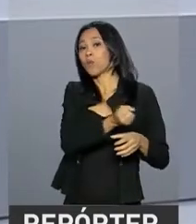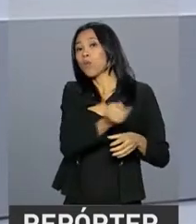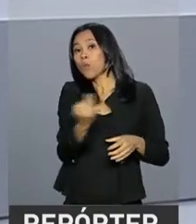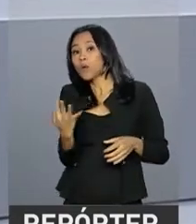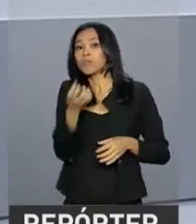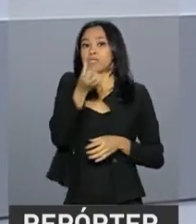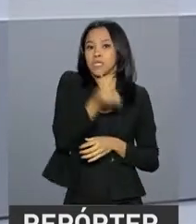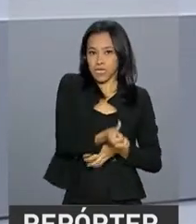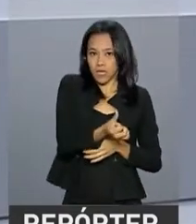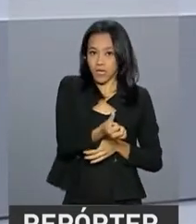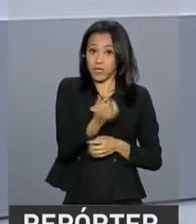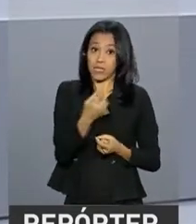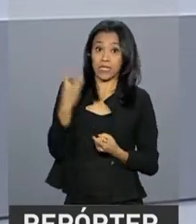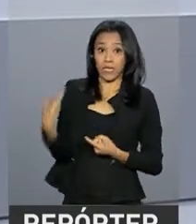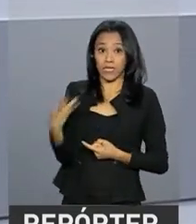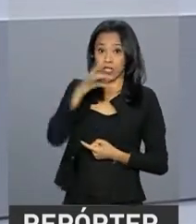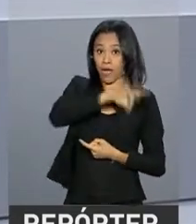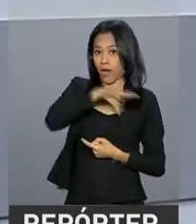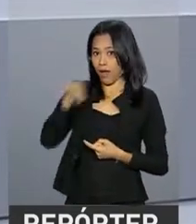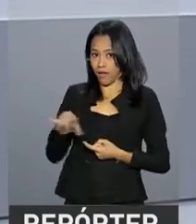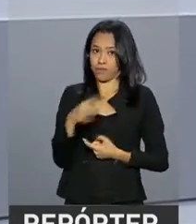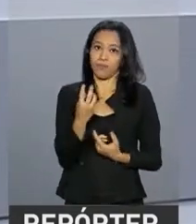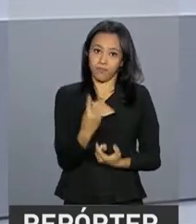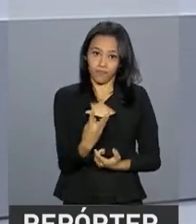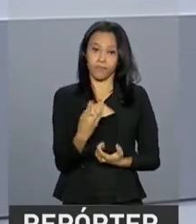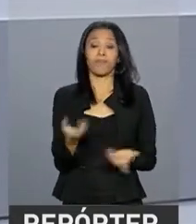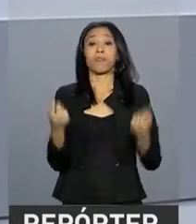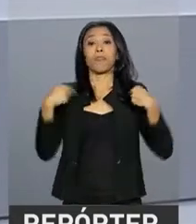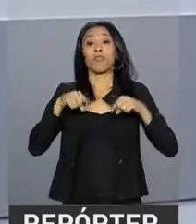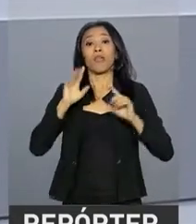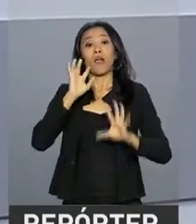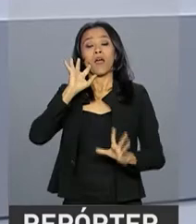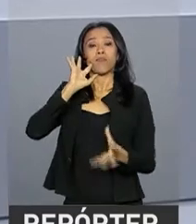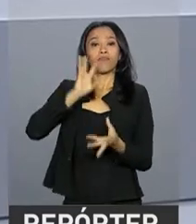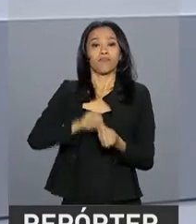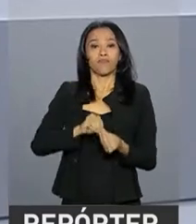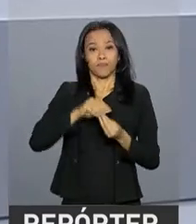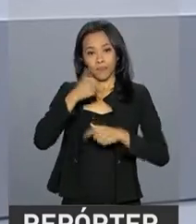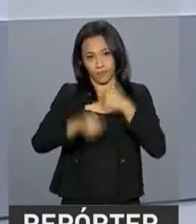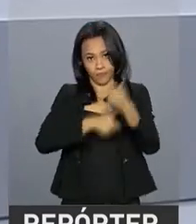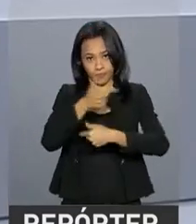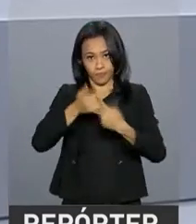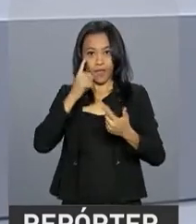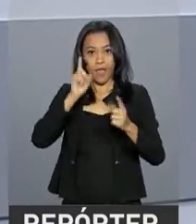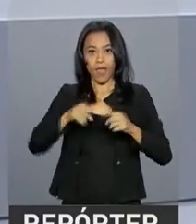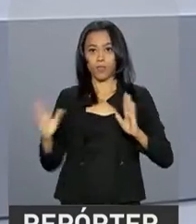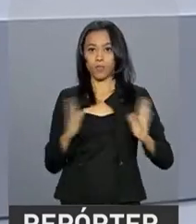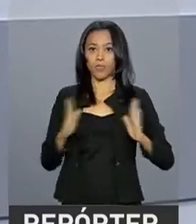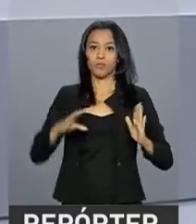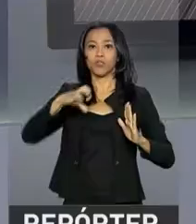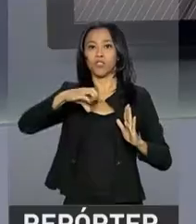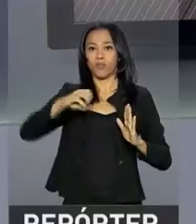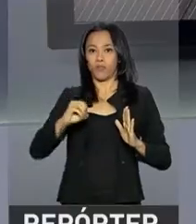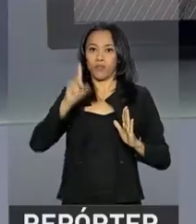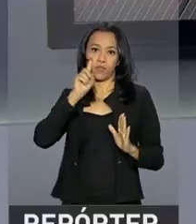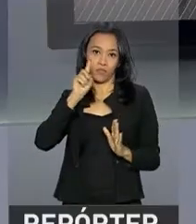membros, sendo três de cada órgão. O prazo para a conclusão dos trabalhos é de 90 dias.